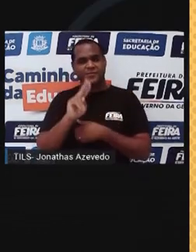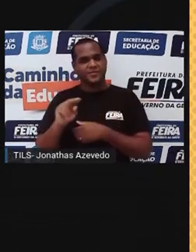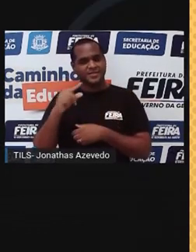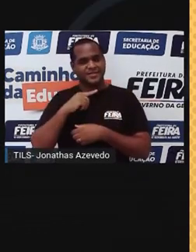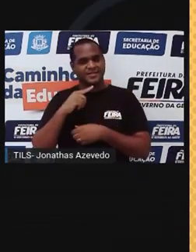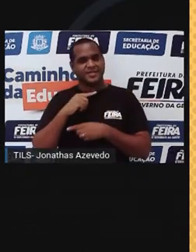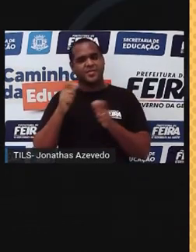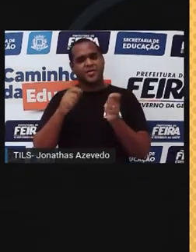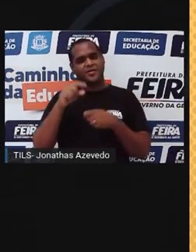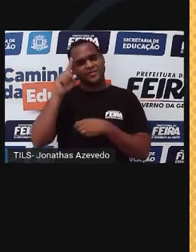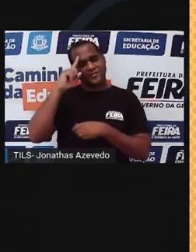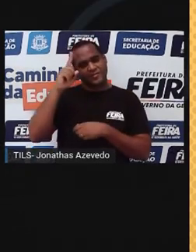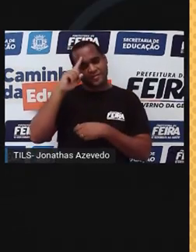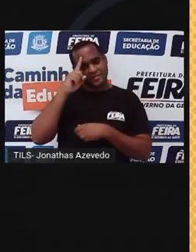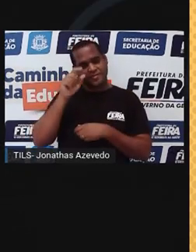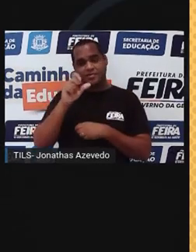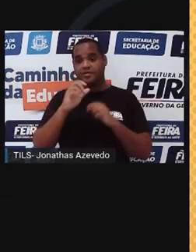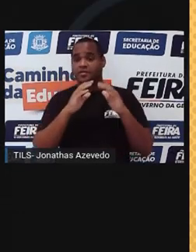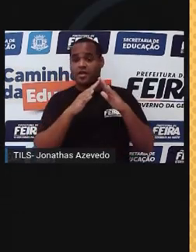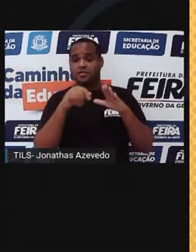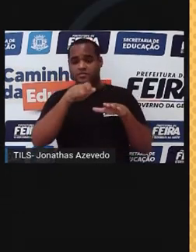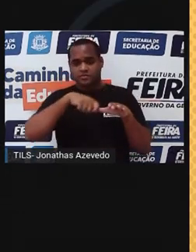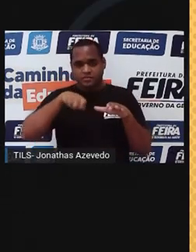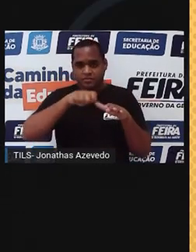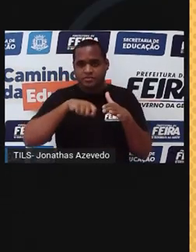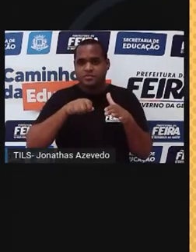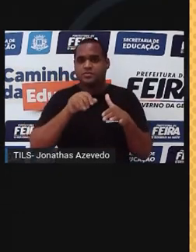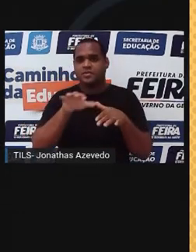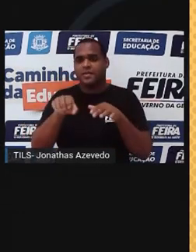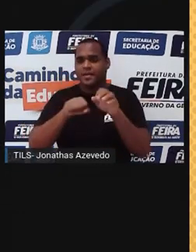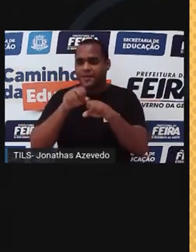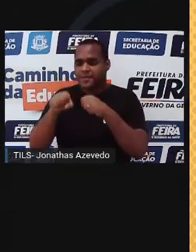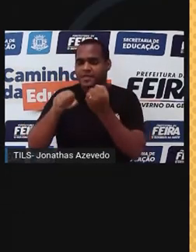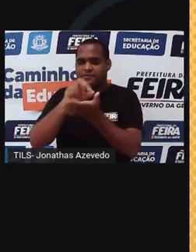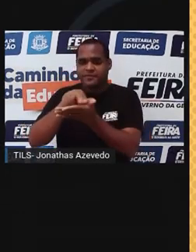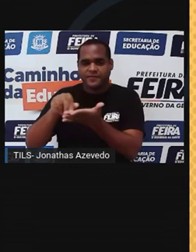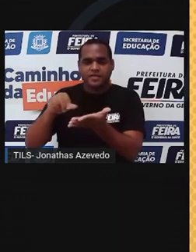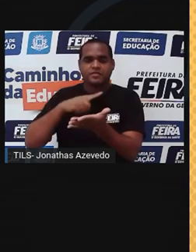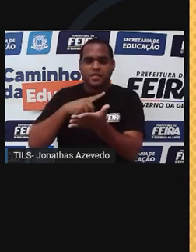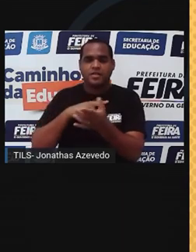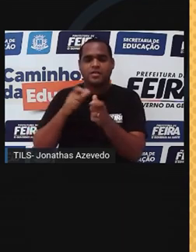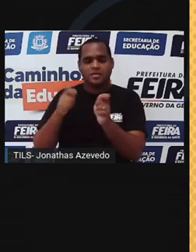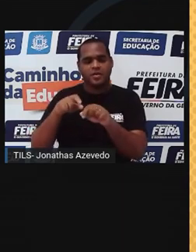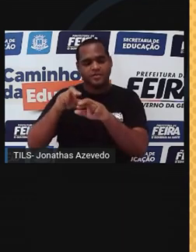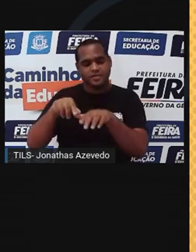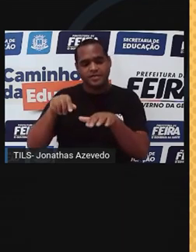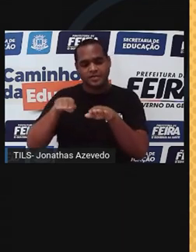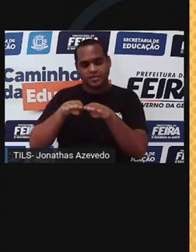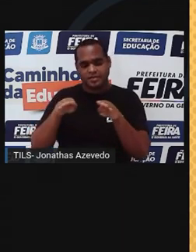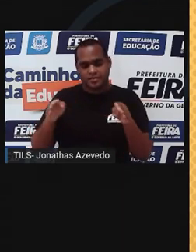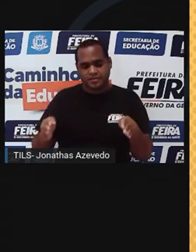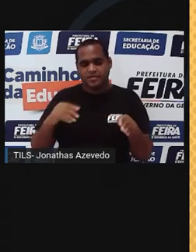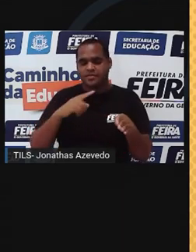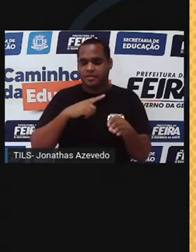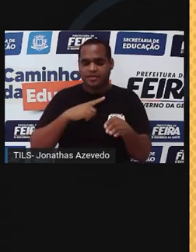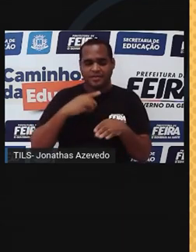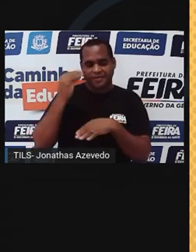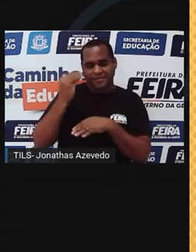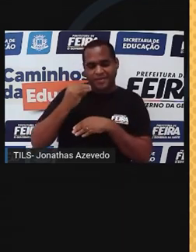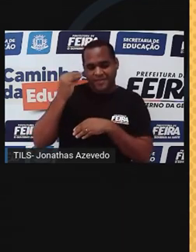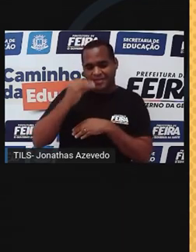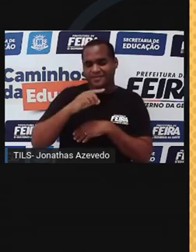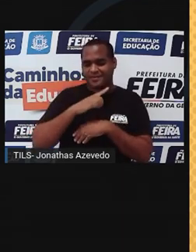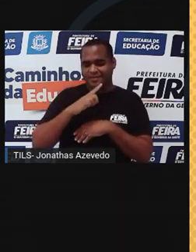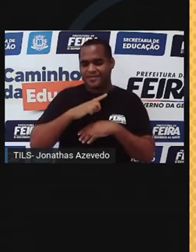coisas do nosso dia a dia. Você vai lá na cozinha e vai pegar esses materiais e vai vir para uma mesinha e vai montar o seu experimento, tá